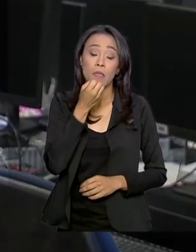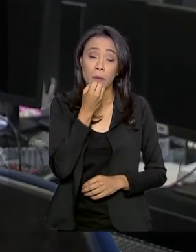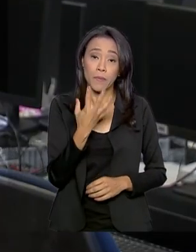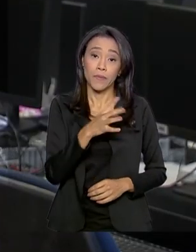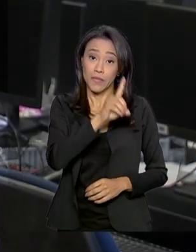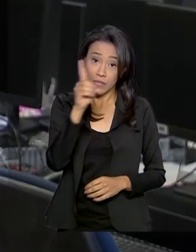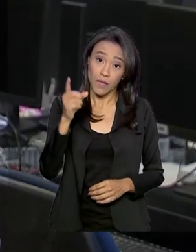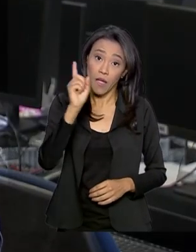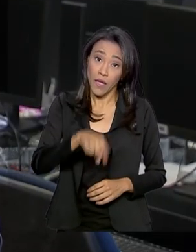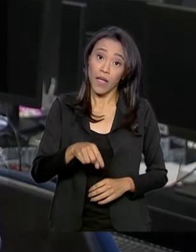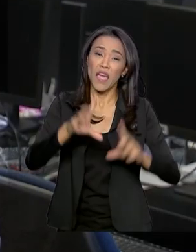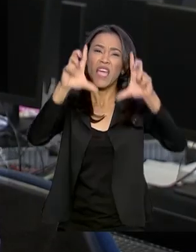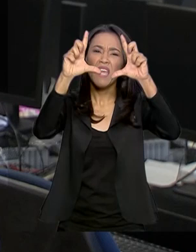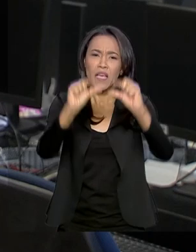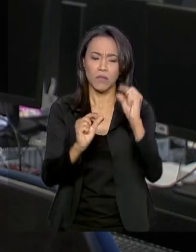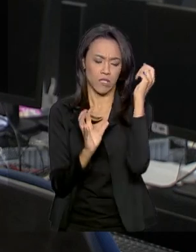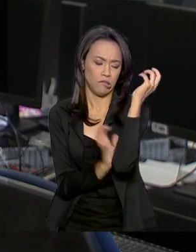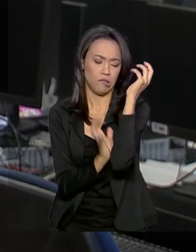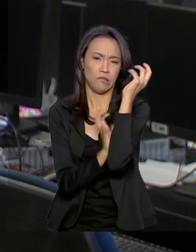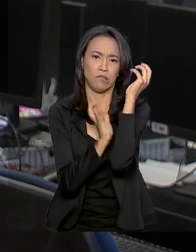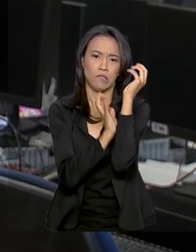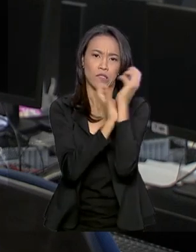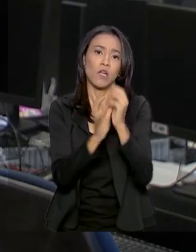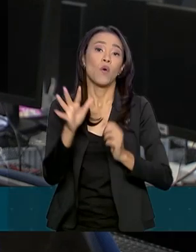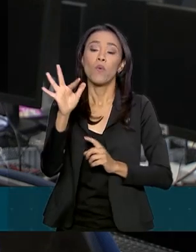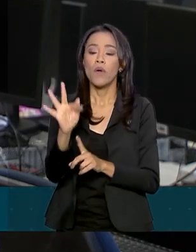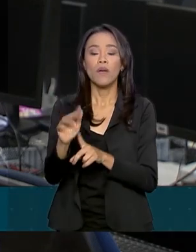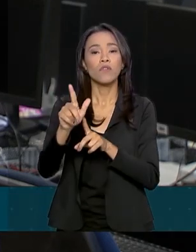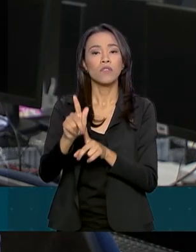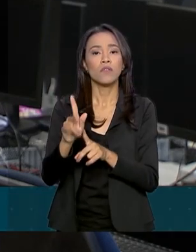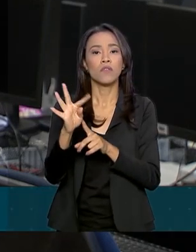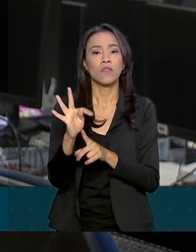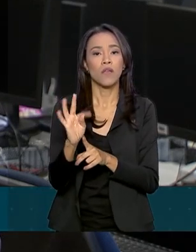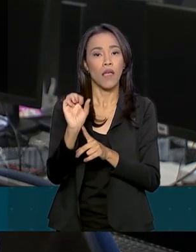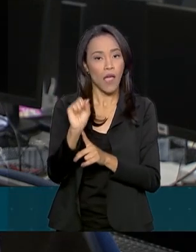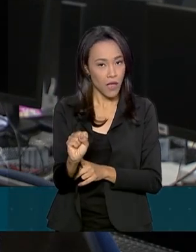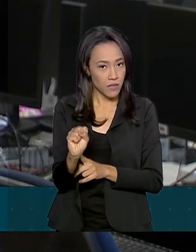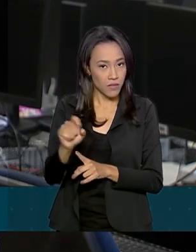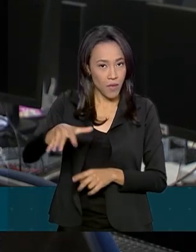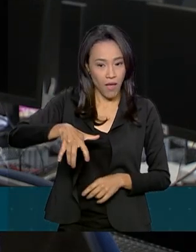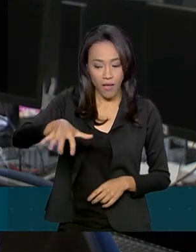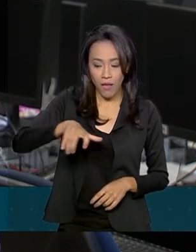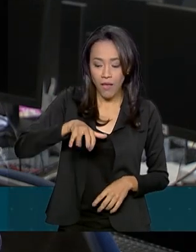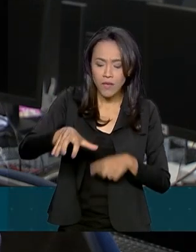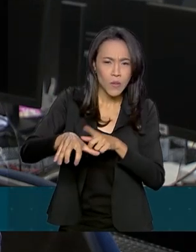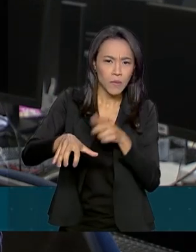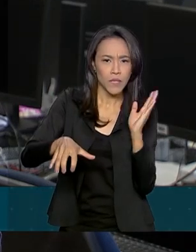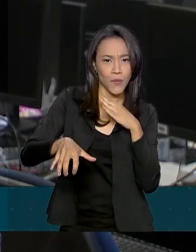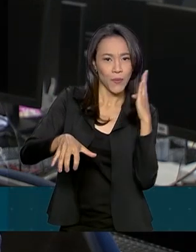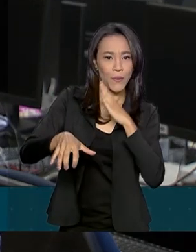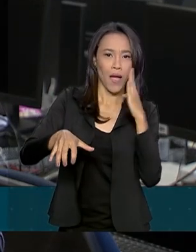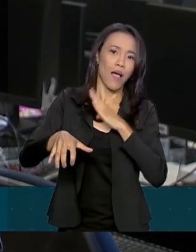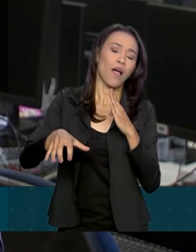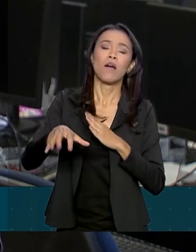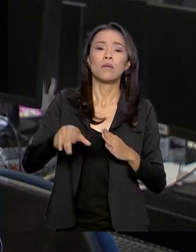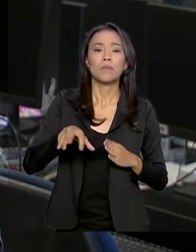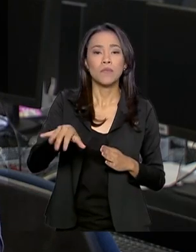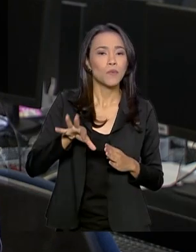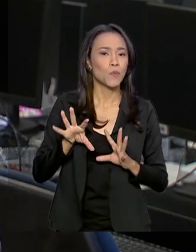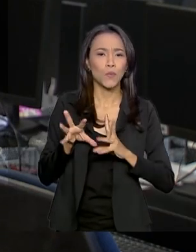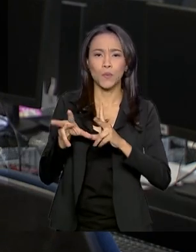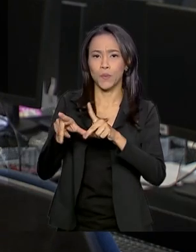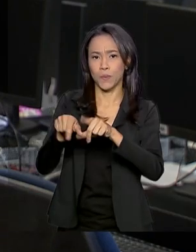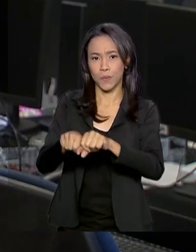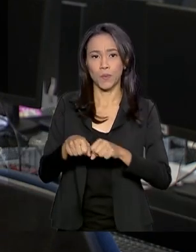desburocratização. O FGTS digital será uma plataforma para agilizar todos os processos do sistema.